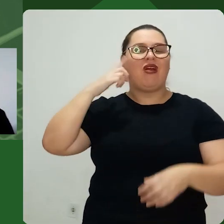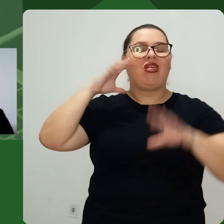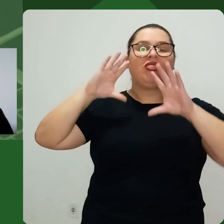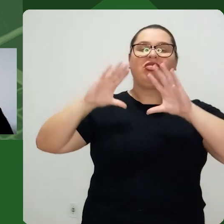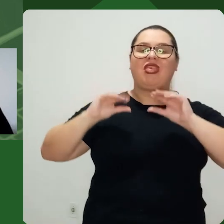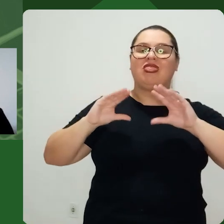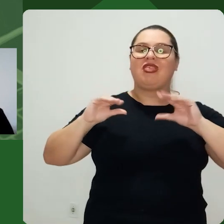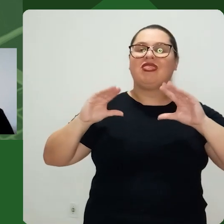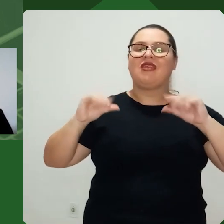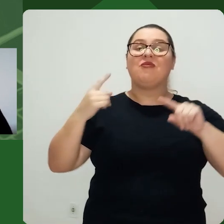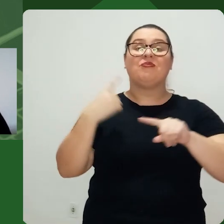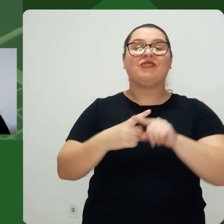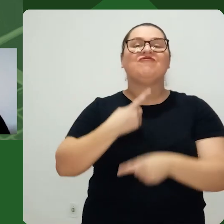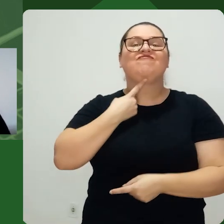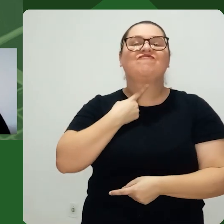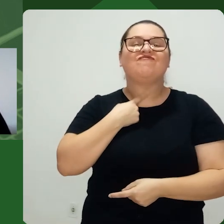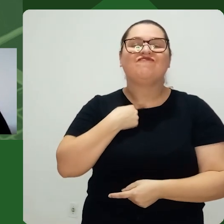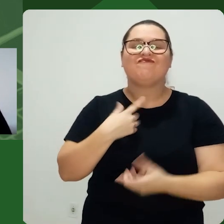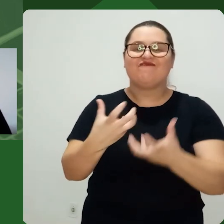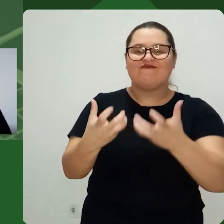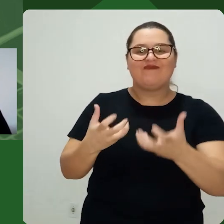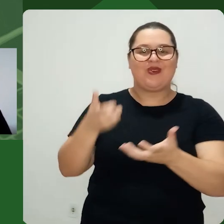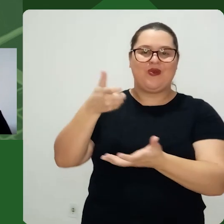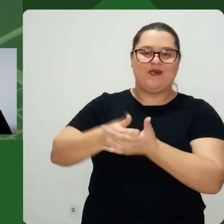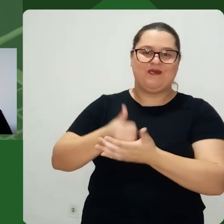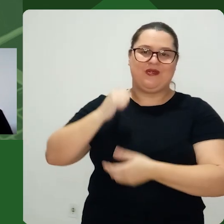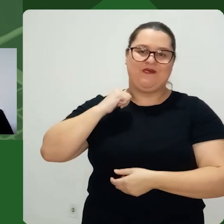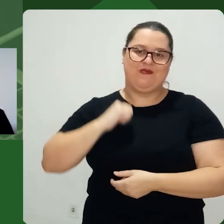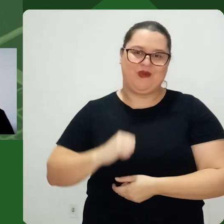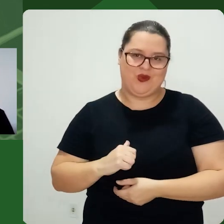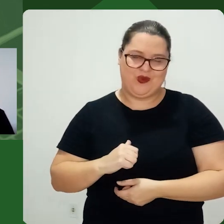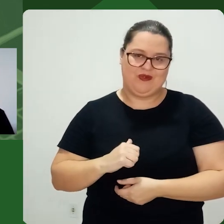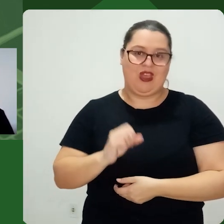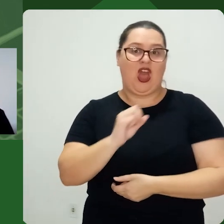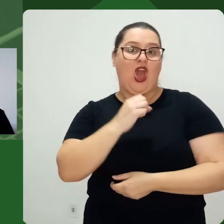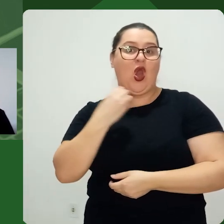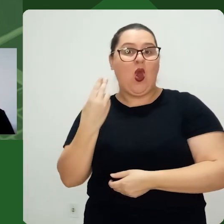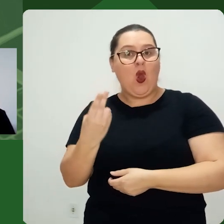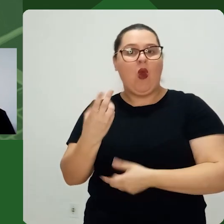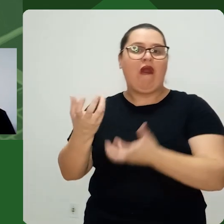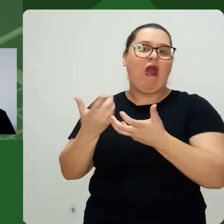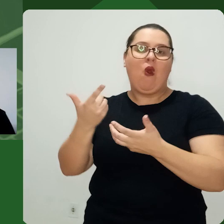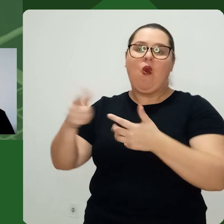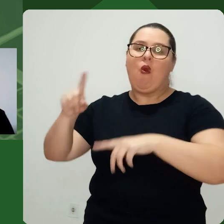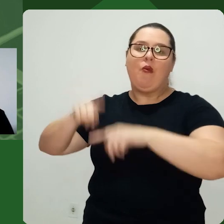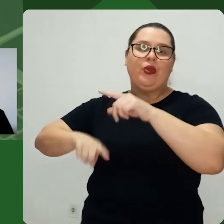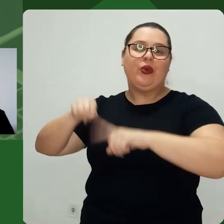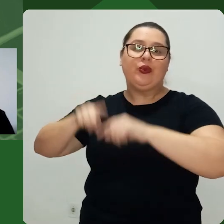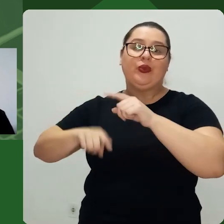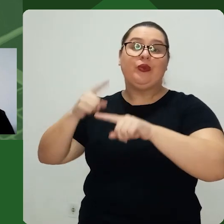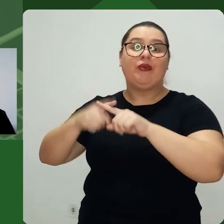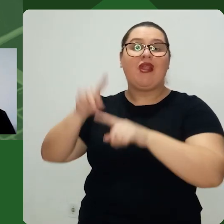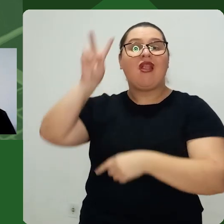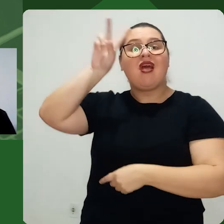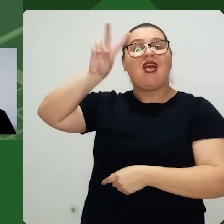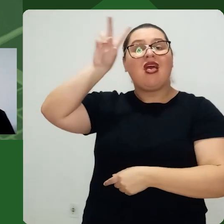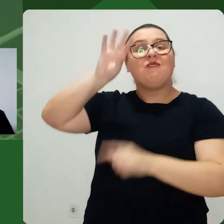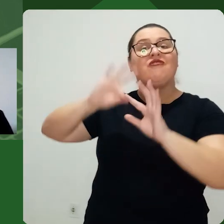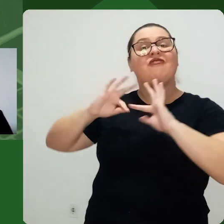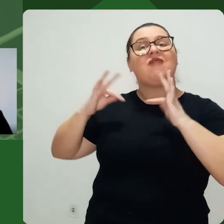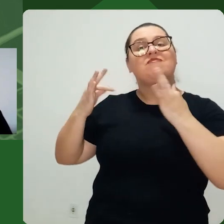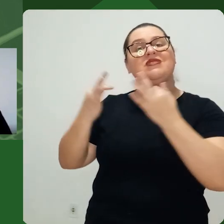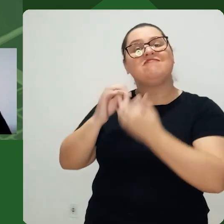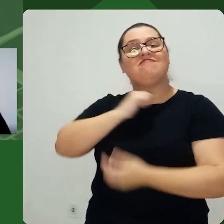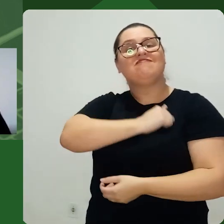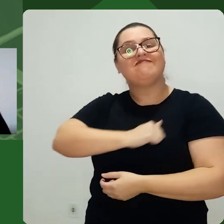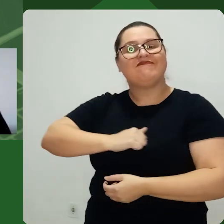né? Eu atendi um desejo Muito grande Que eu tinha em mim Ou, enfim Eu queria comprar Determinado item Porque ele lembra Alguém